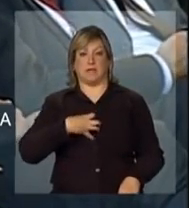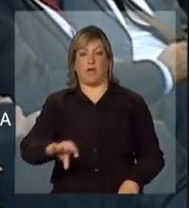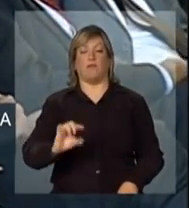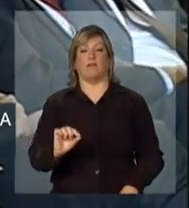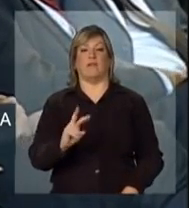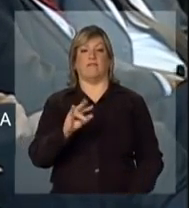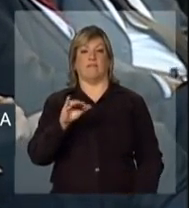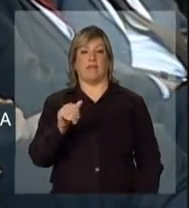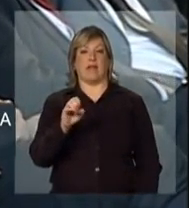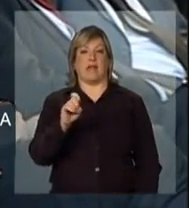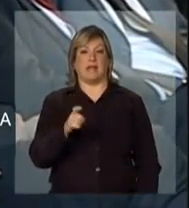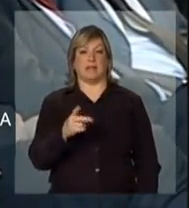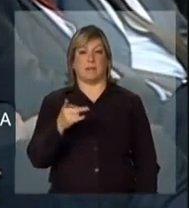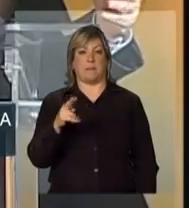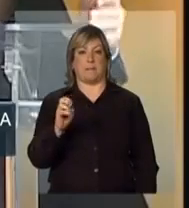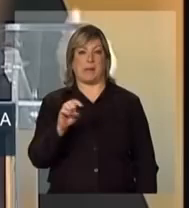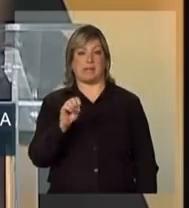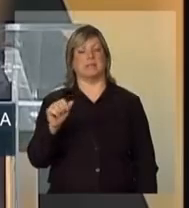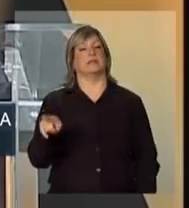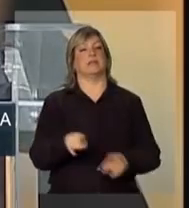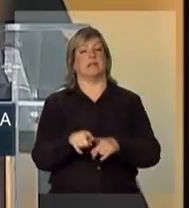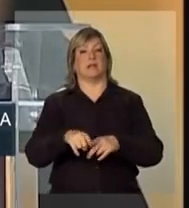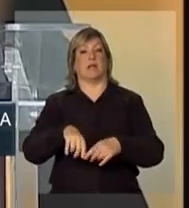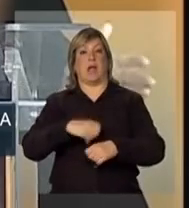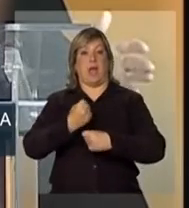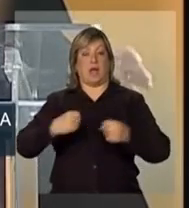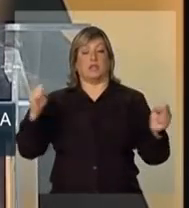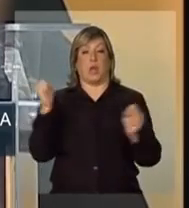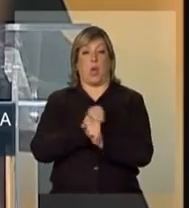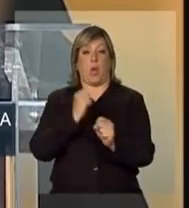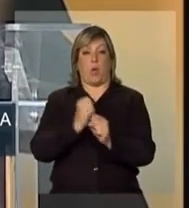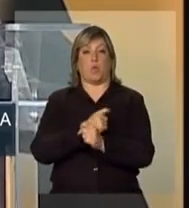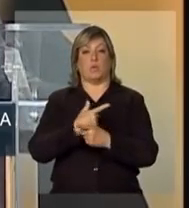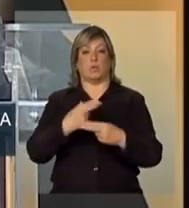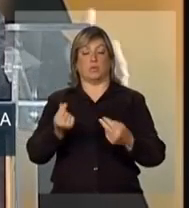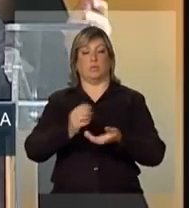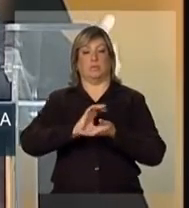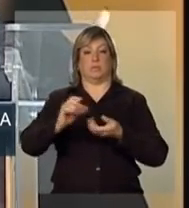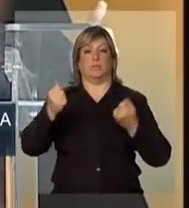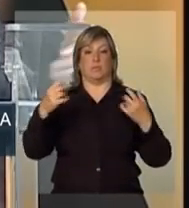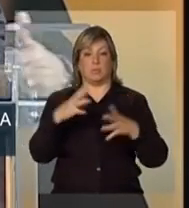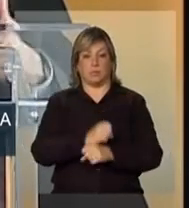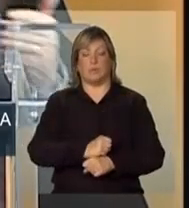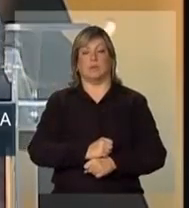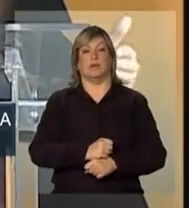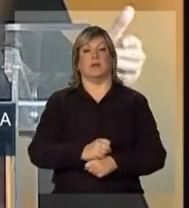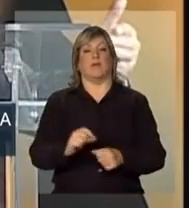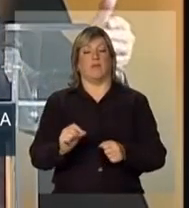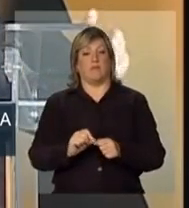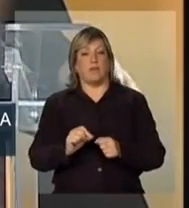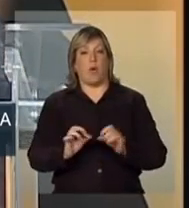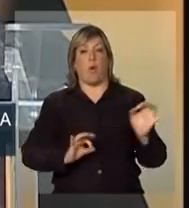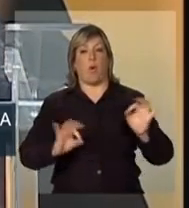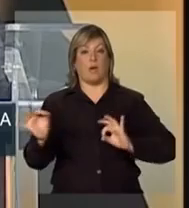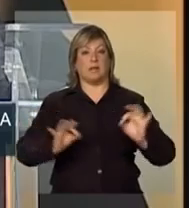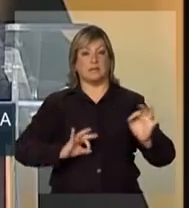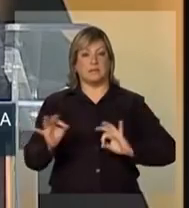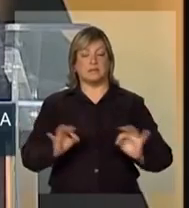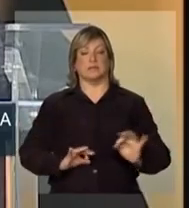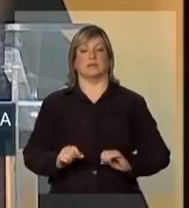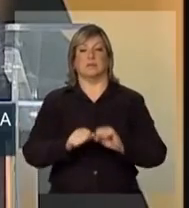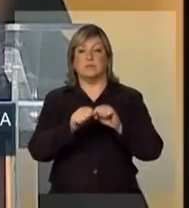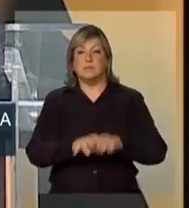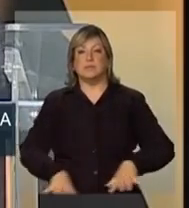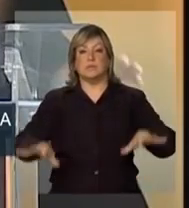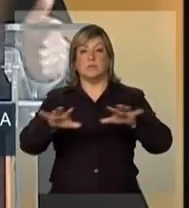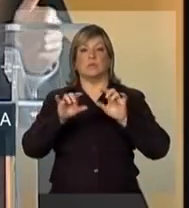e, enfim, como outros investimentos de grande porte e grande dimensão que resolvem, organizam um problema de distribuição